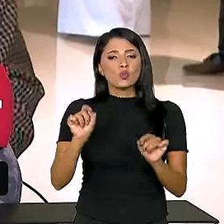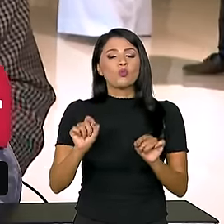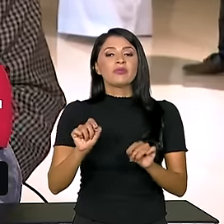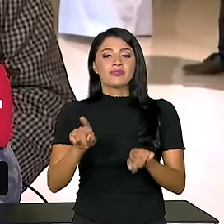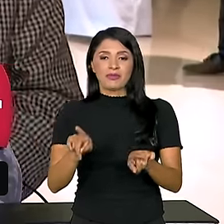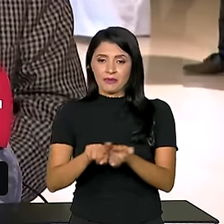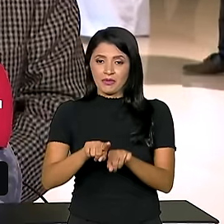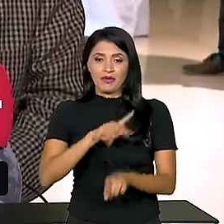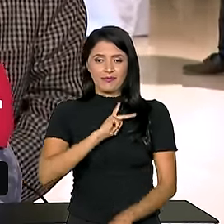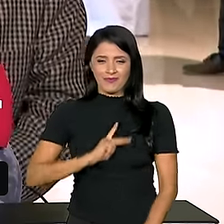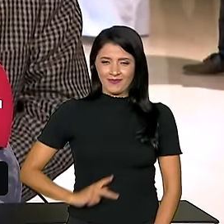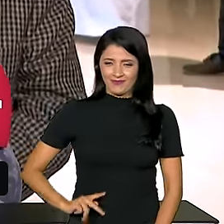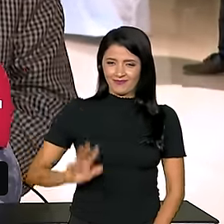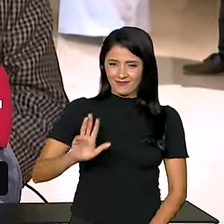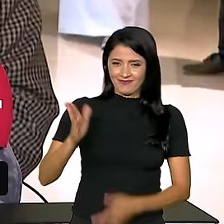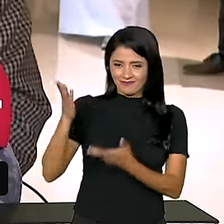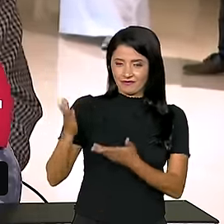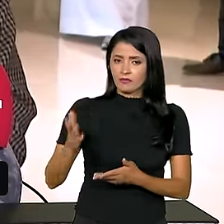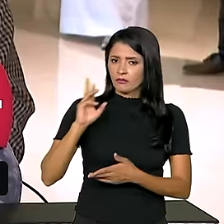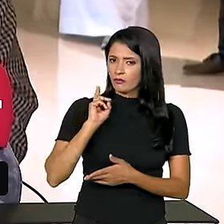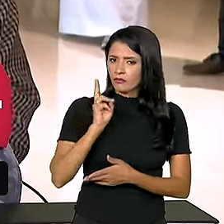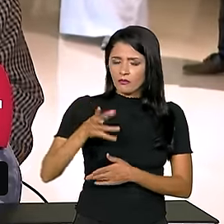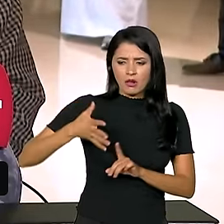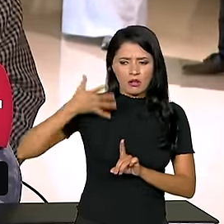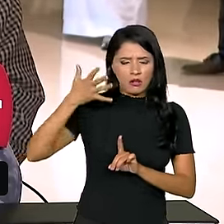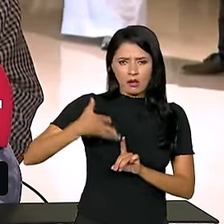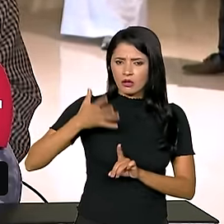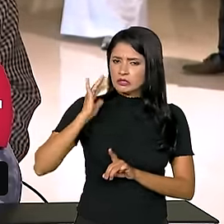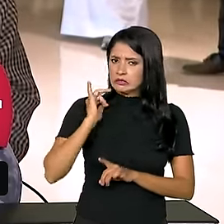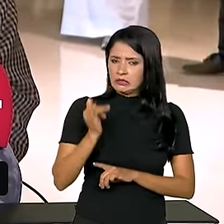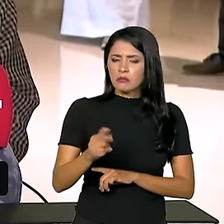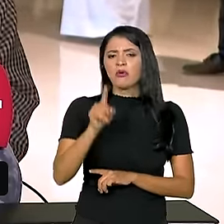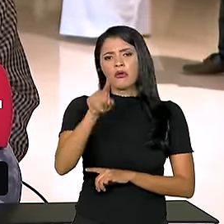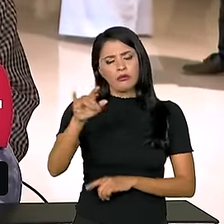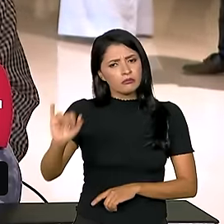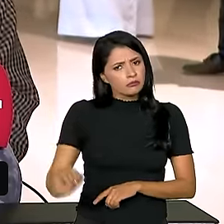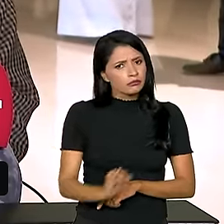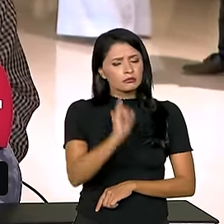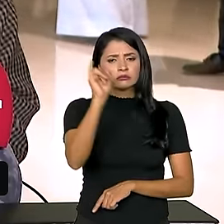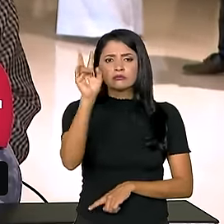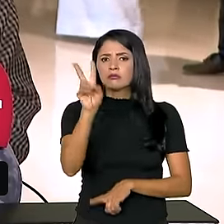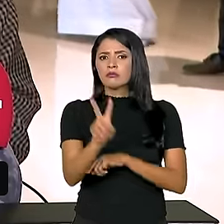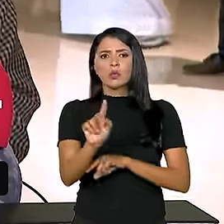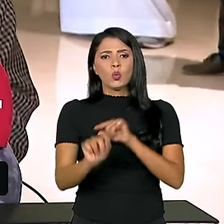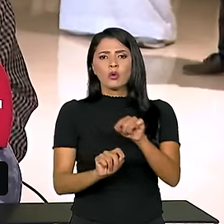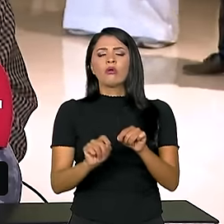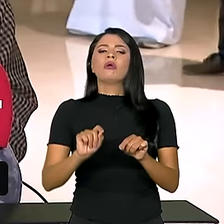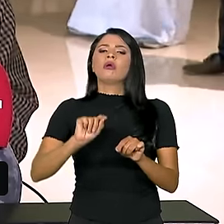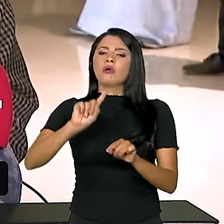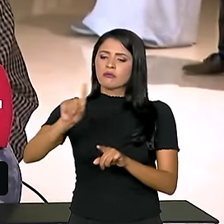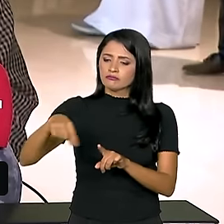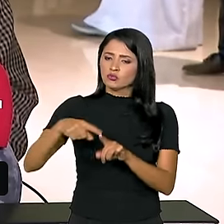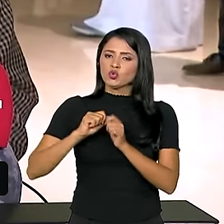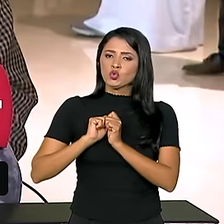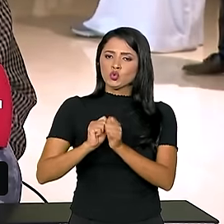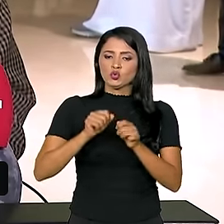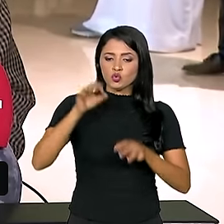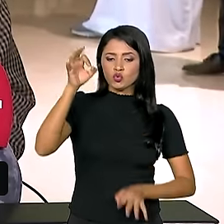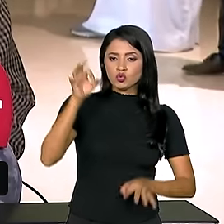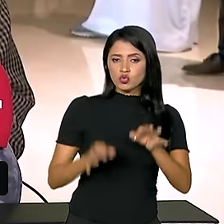destacou ao longo de seus pronunciamentos, que é importante proteger com justiça a floresta,